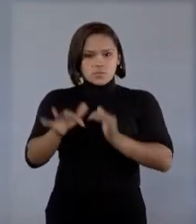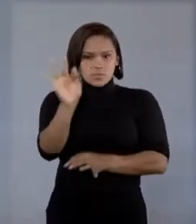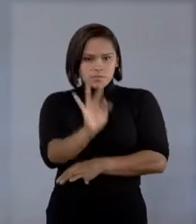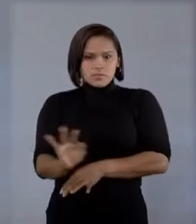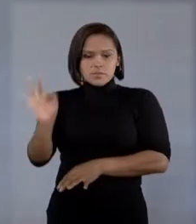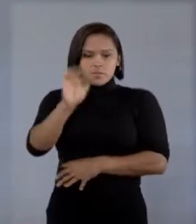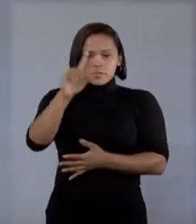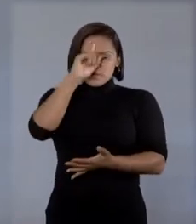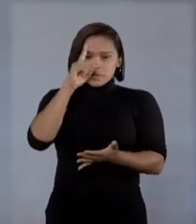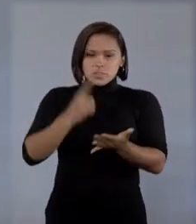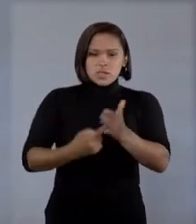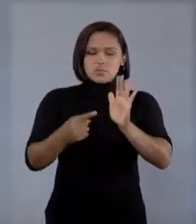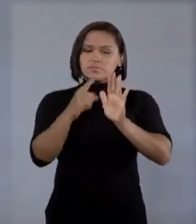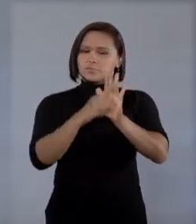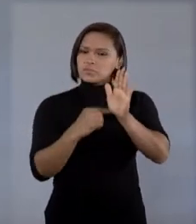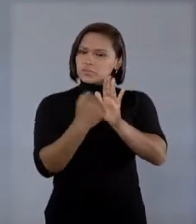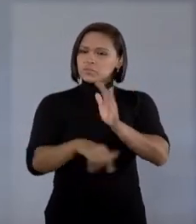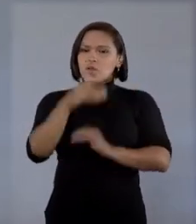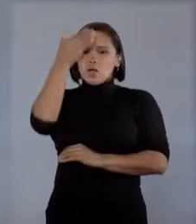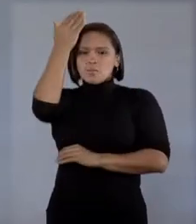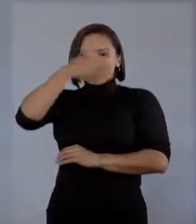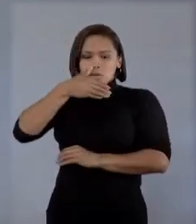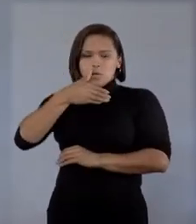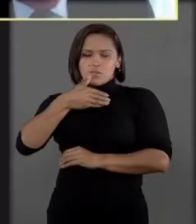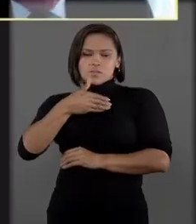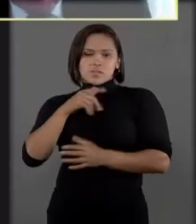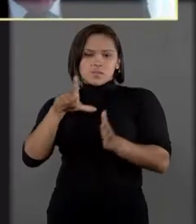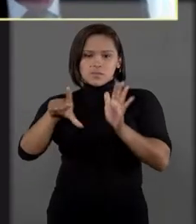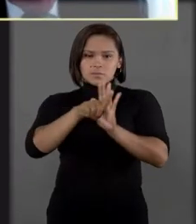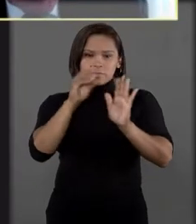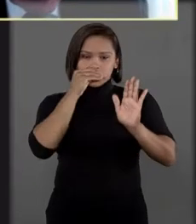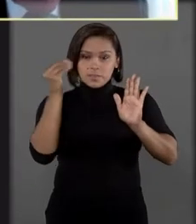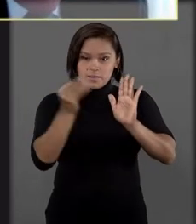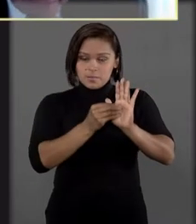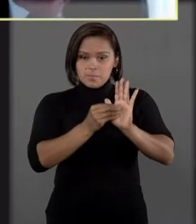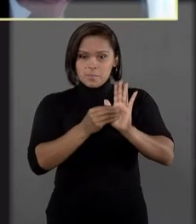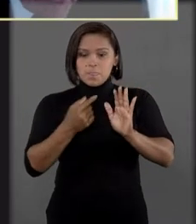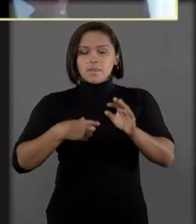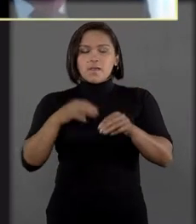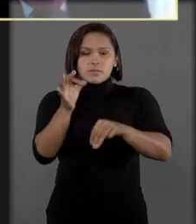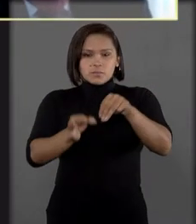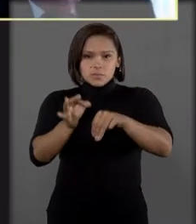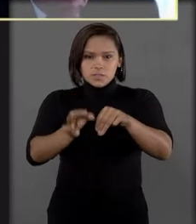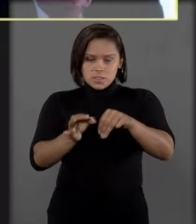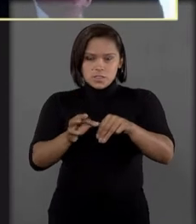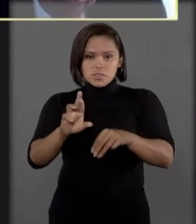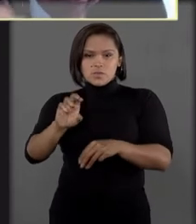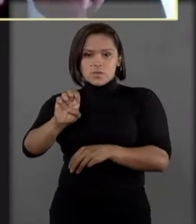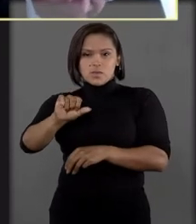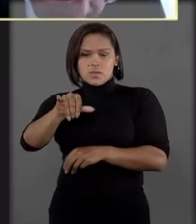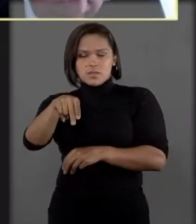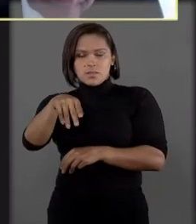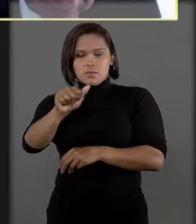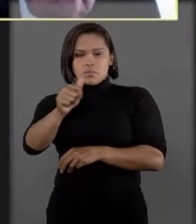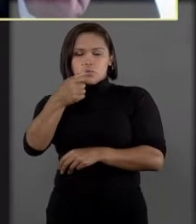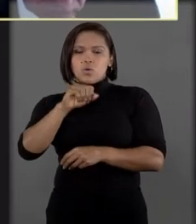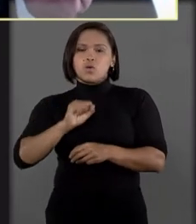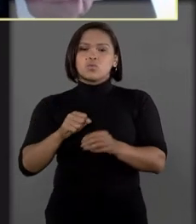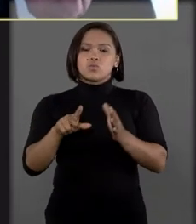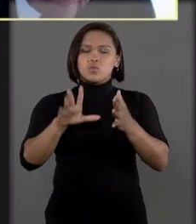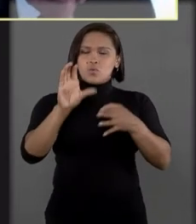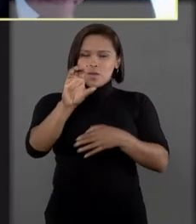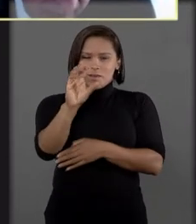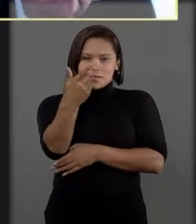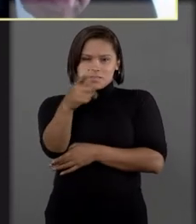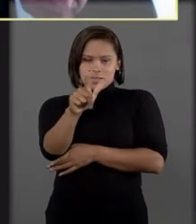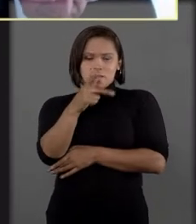decidir sobre a ratificação das provas obtidas ilegalmente. De acordo com o ministro Reinaldo Soares da Fonseca, relator do habeas corpus na quinta